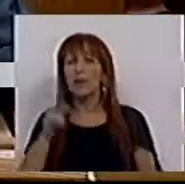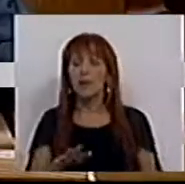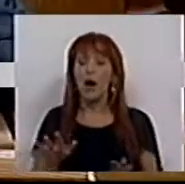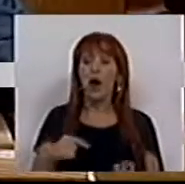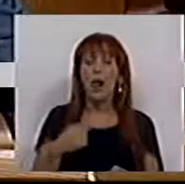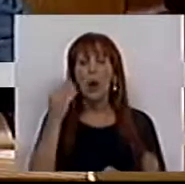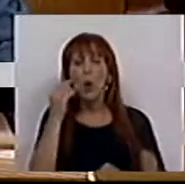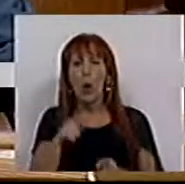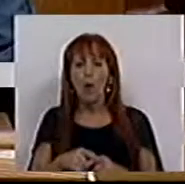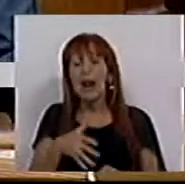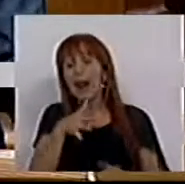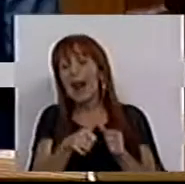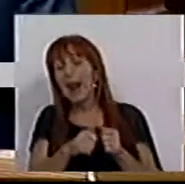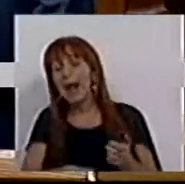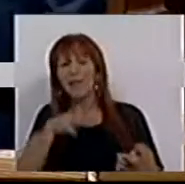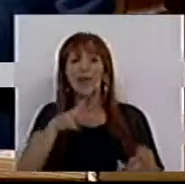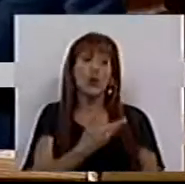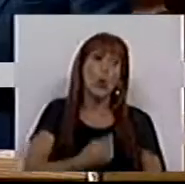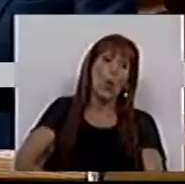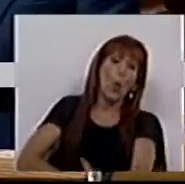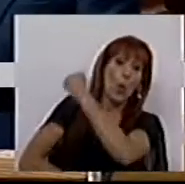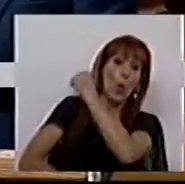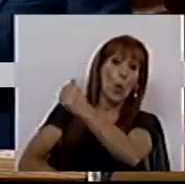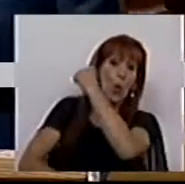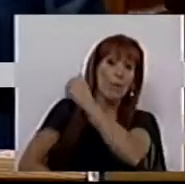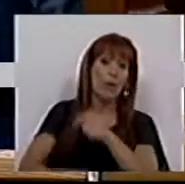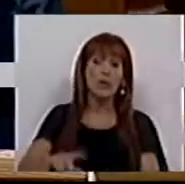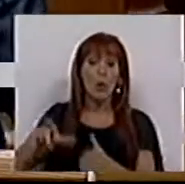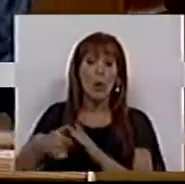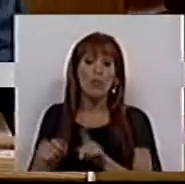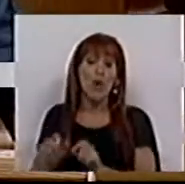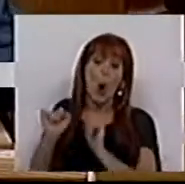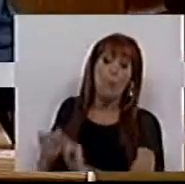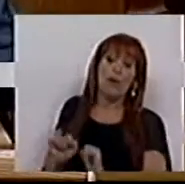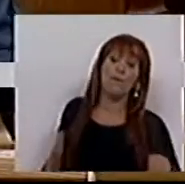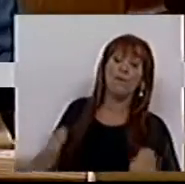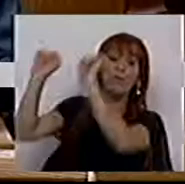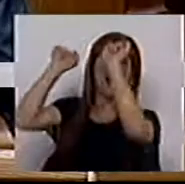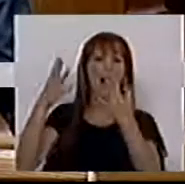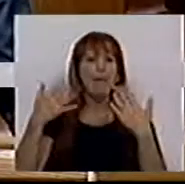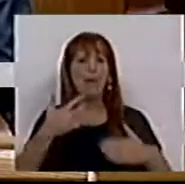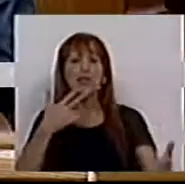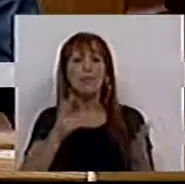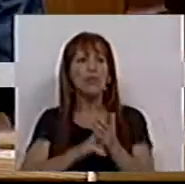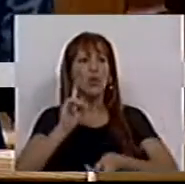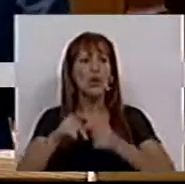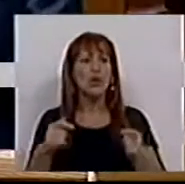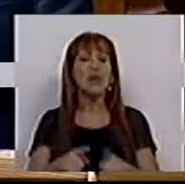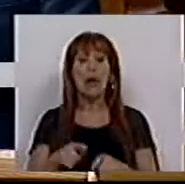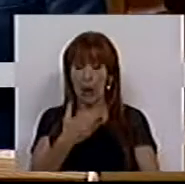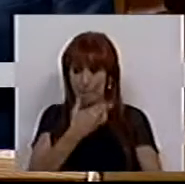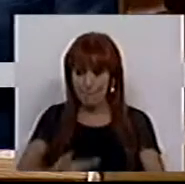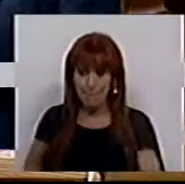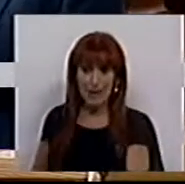arranjar uma narrativa, dizer que o passado era o projeto da oposição. Mas a verdade é que foi